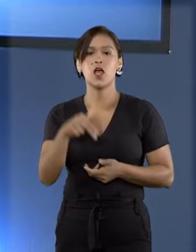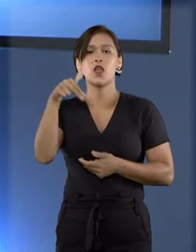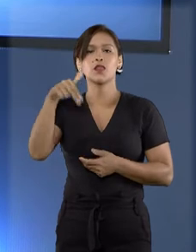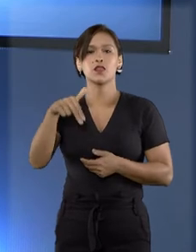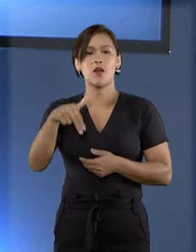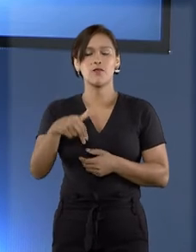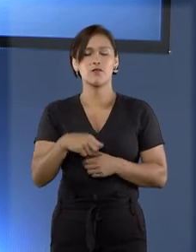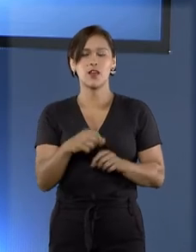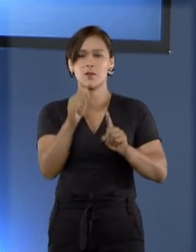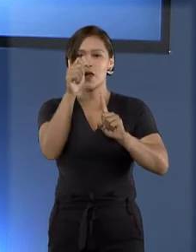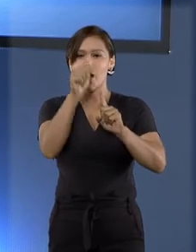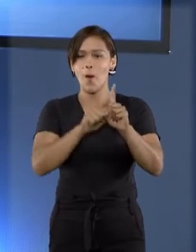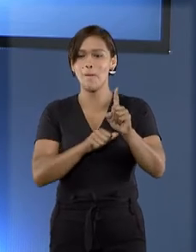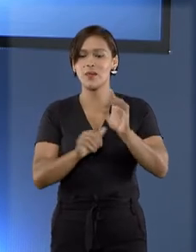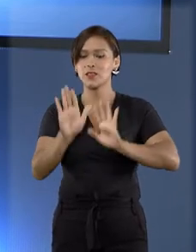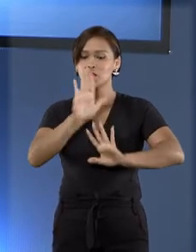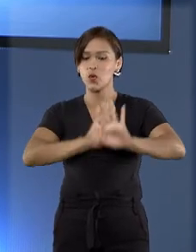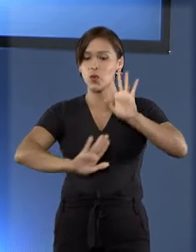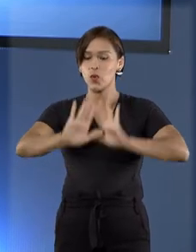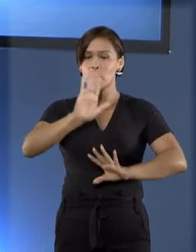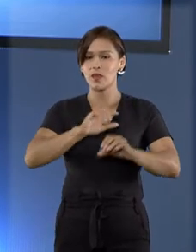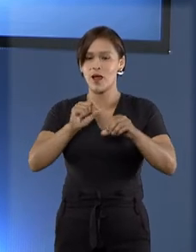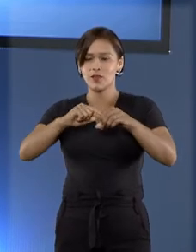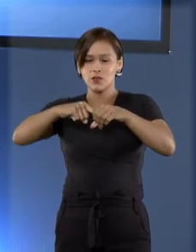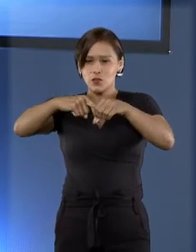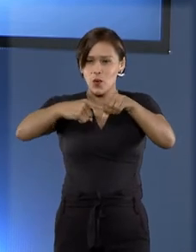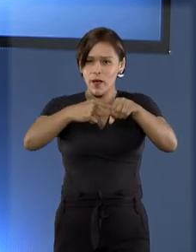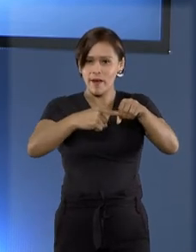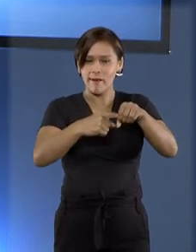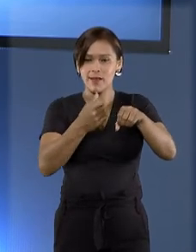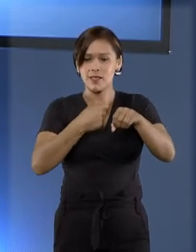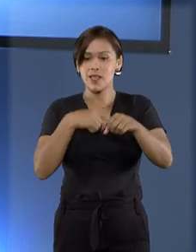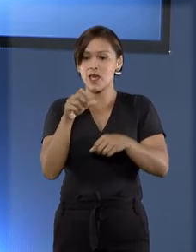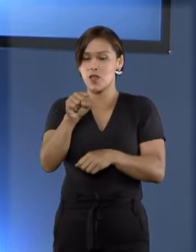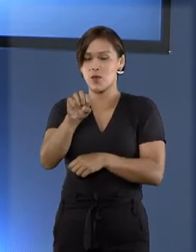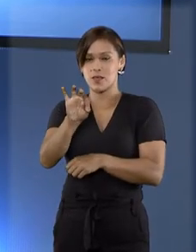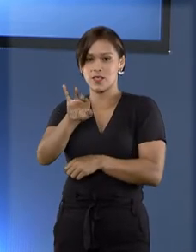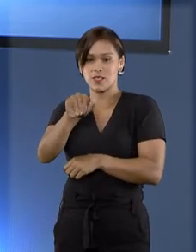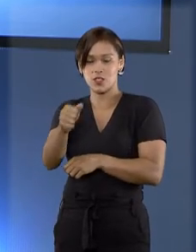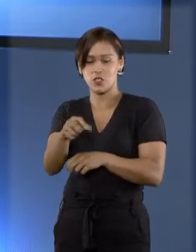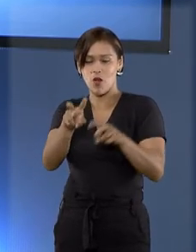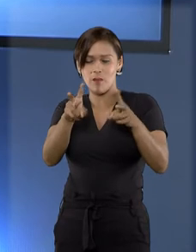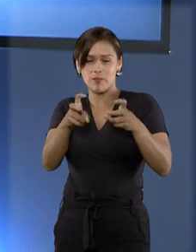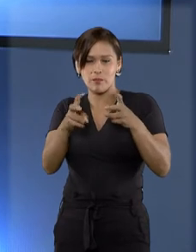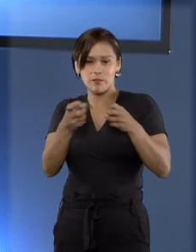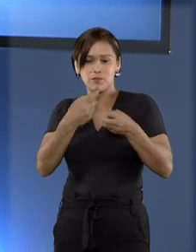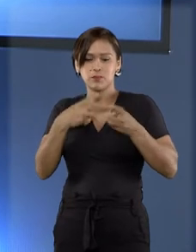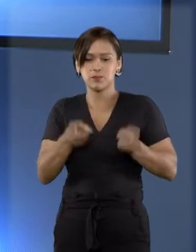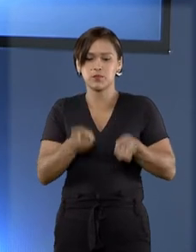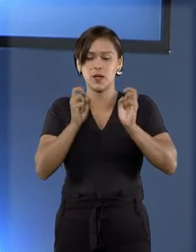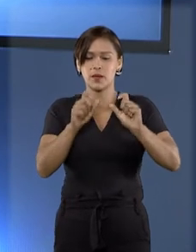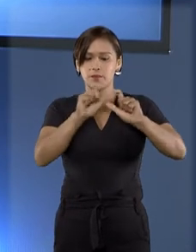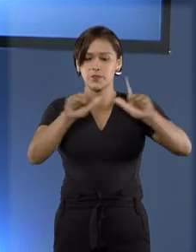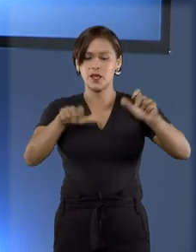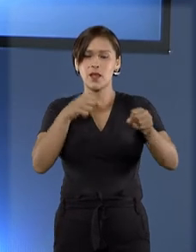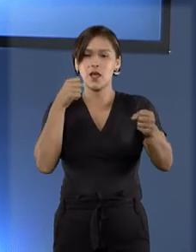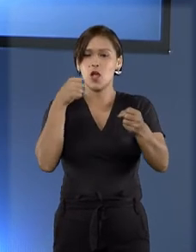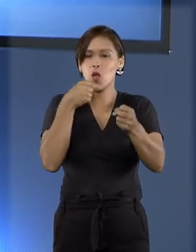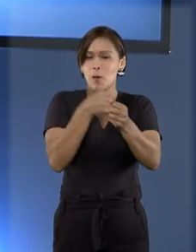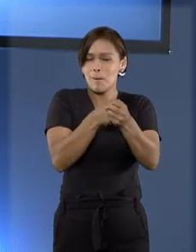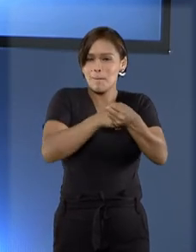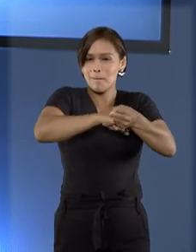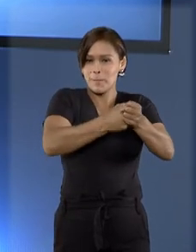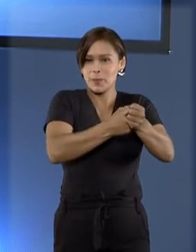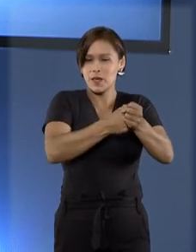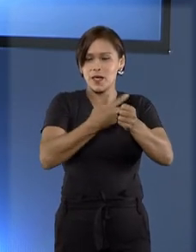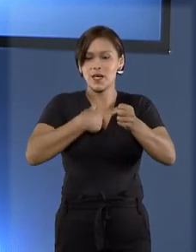Novembro é o mês da prevenção ao câncer de próstata. E o STJ participa da campanha para combater este tipo